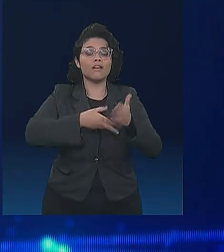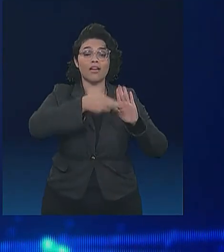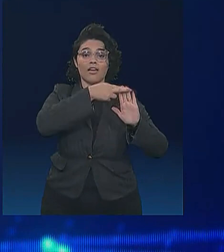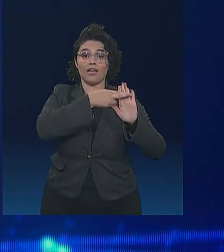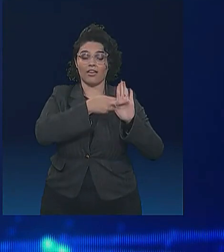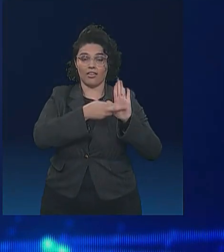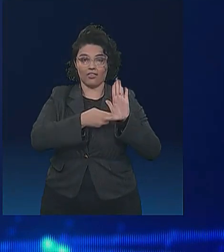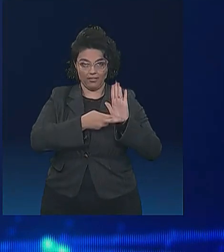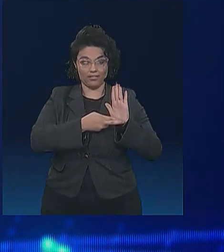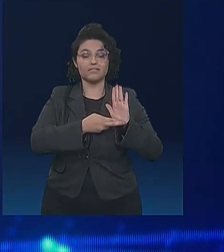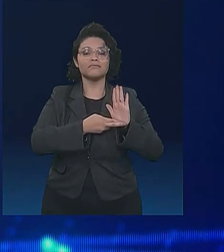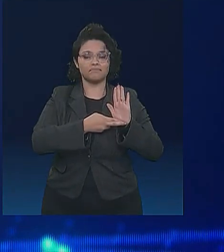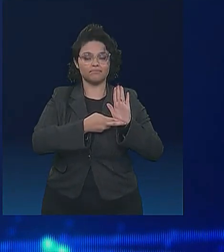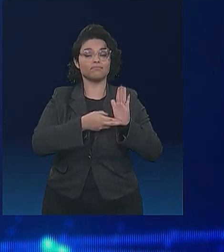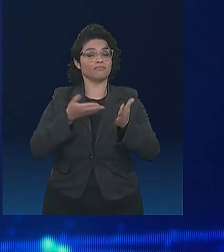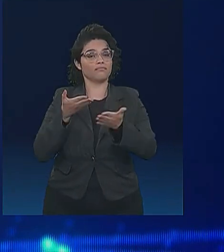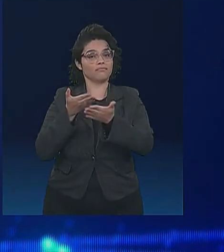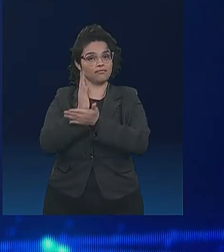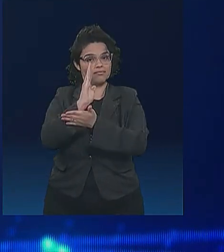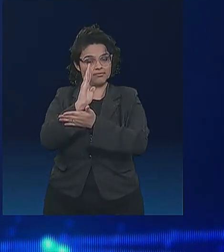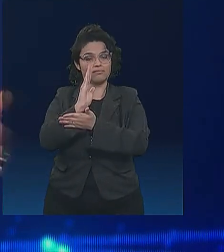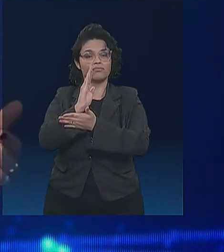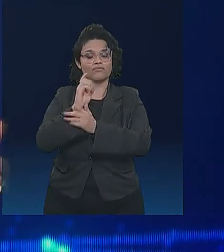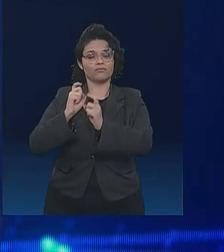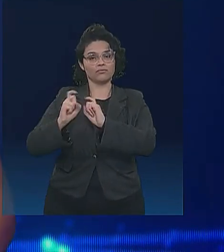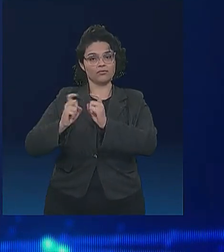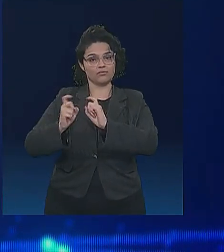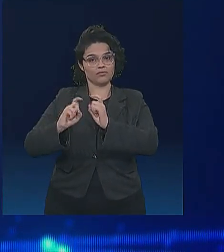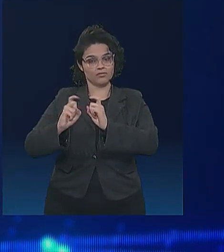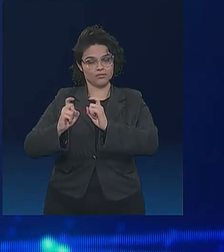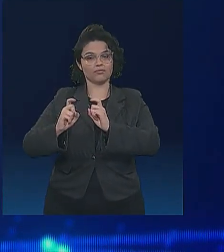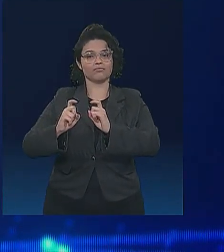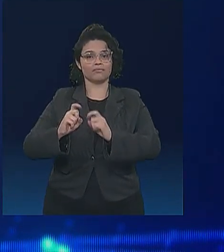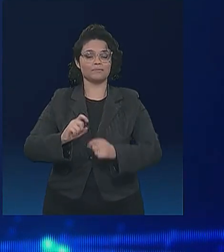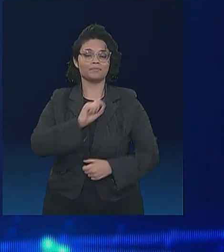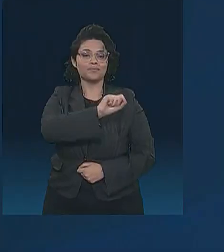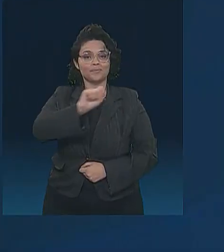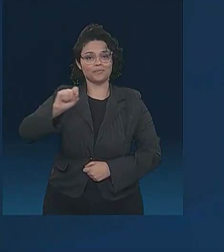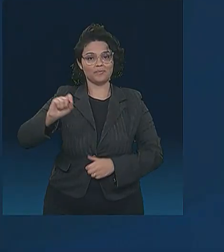com as regras que foram aprovadas em reunião com todos os partidos.